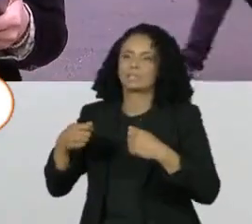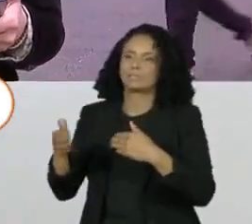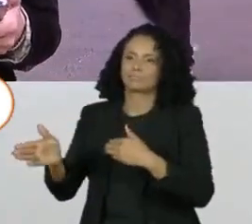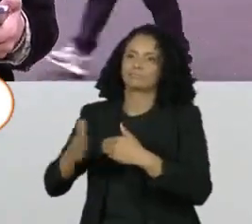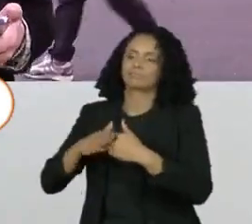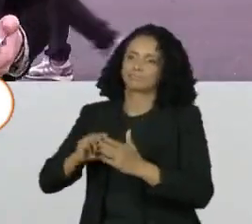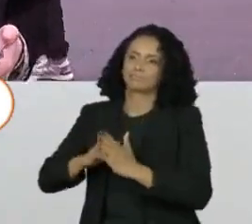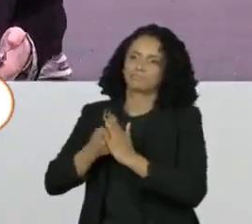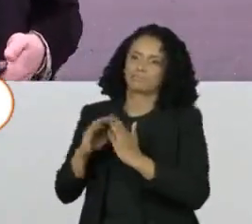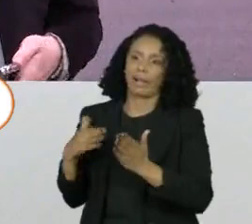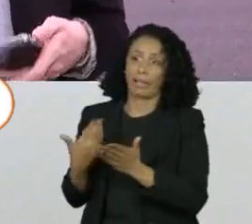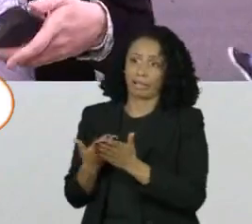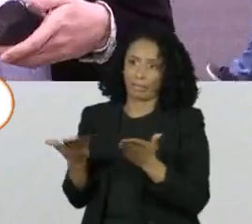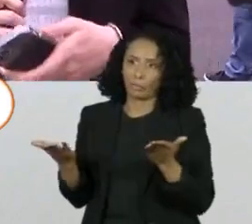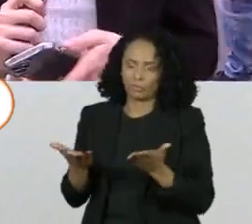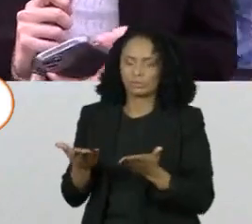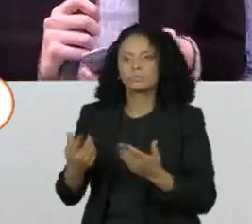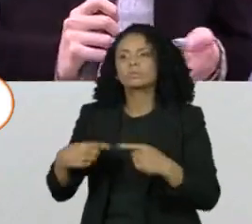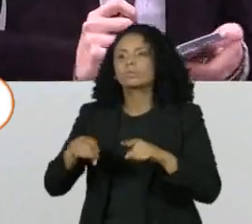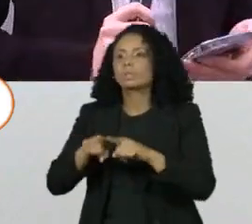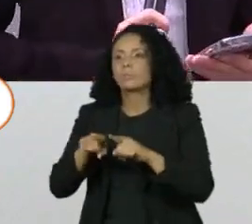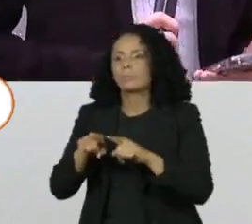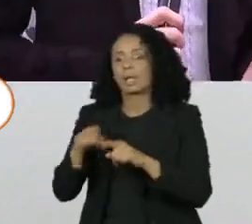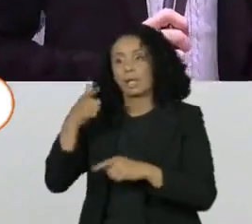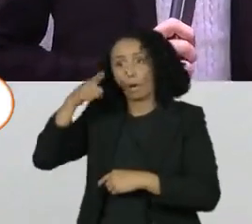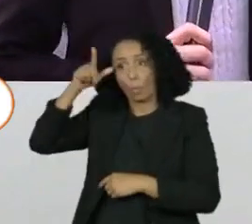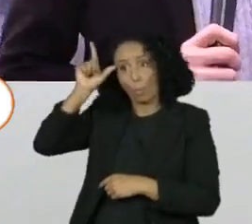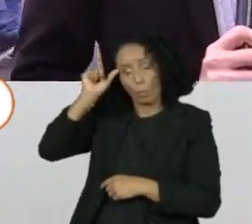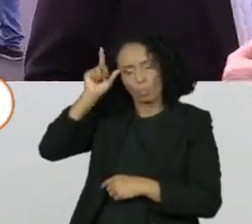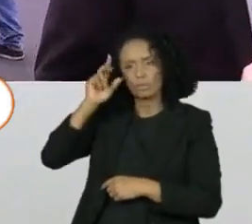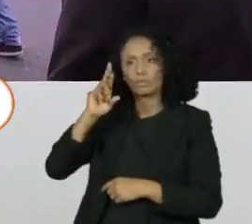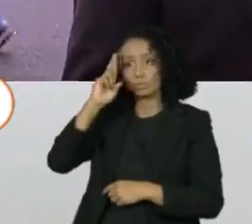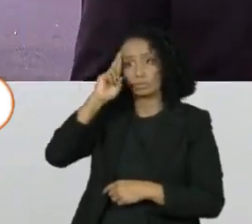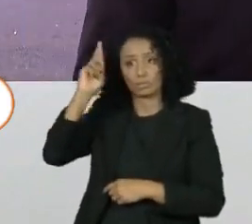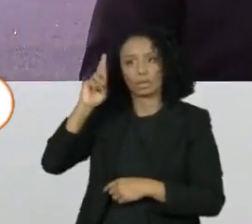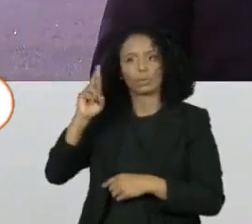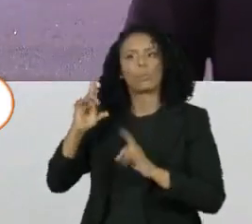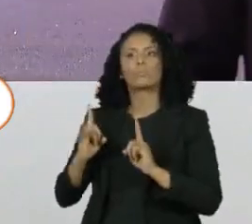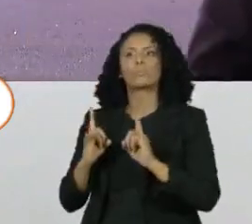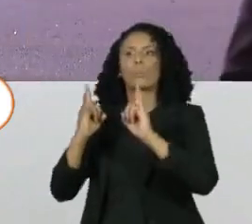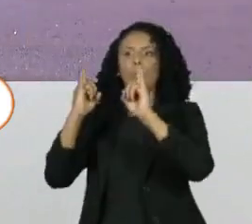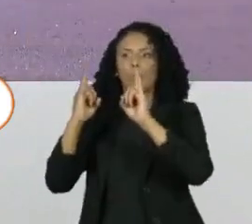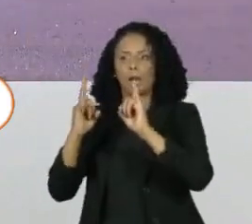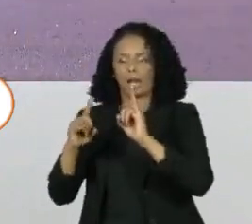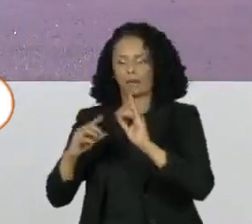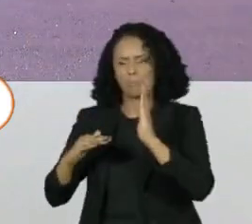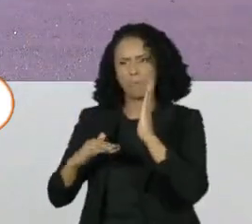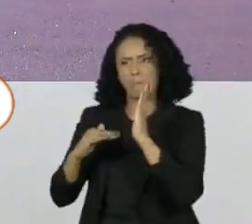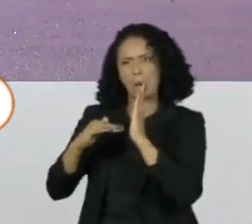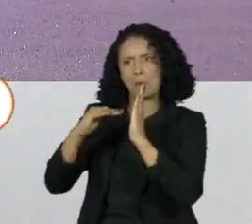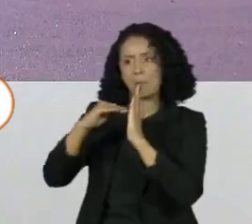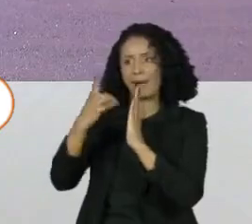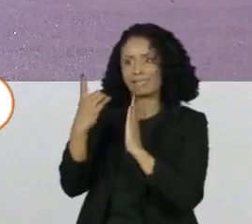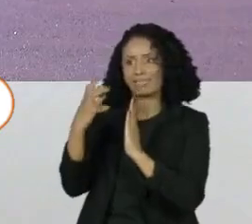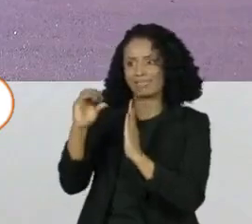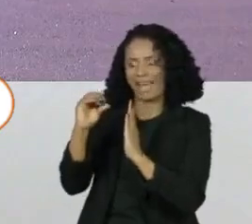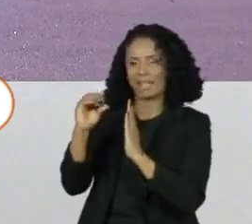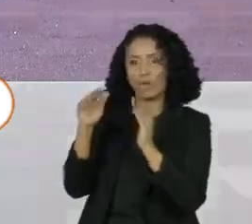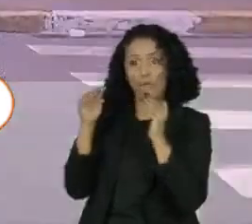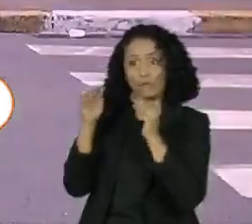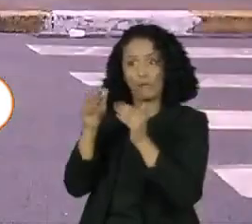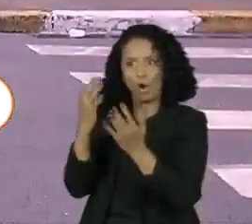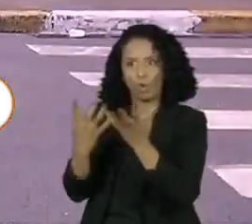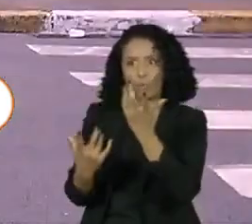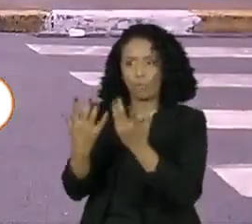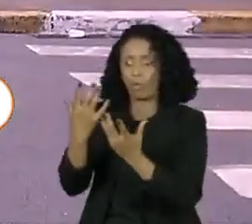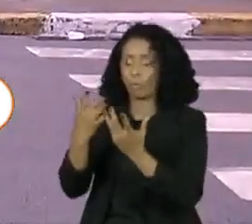de hoje. Ontem, os proprietários aqui desse prédio de 10 andares, que foi o foco principal do incêndio, autorizaram a